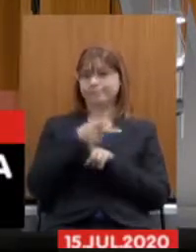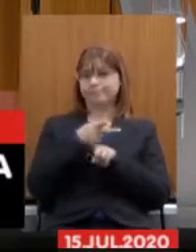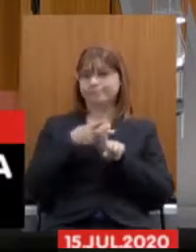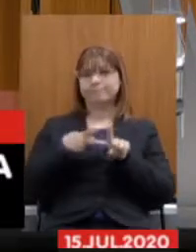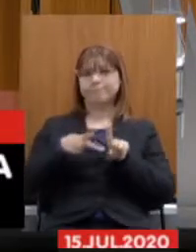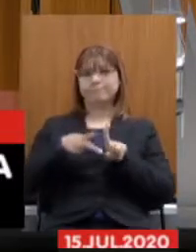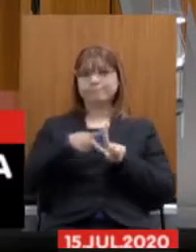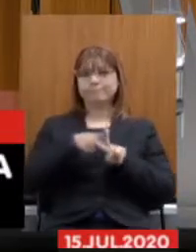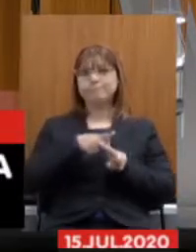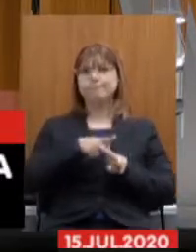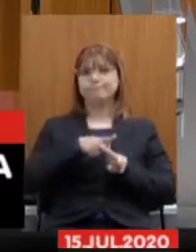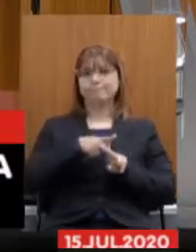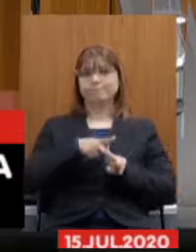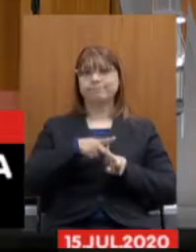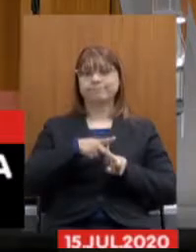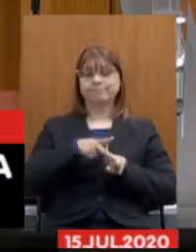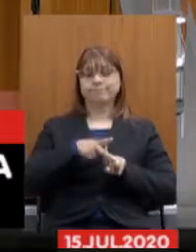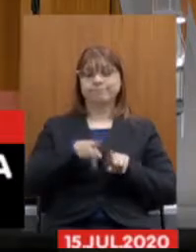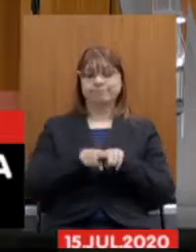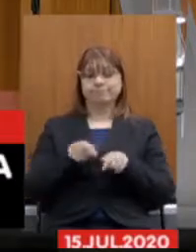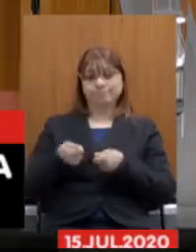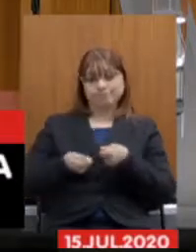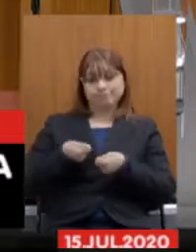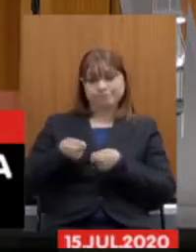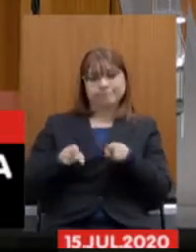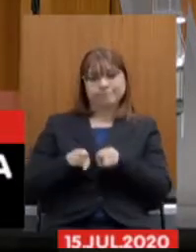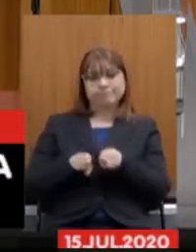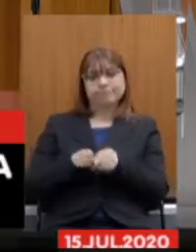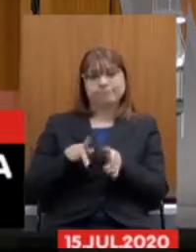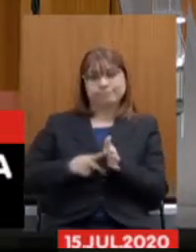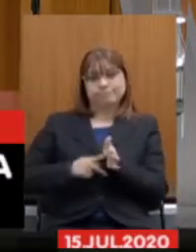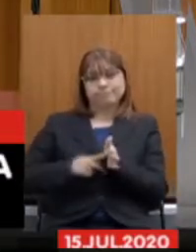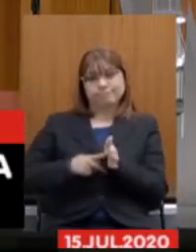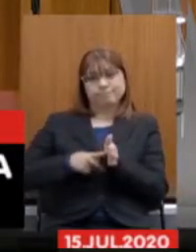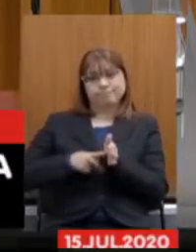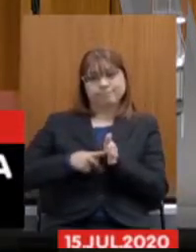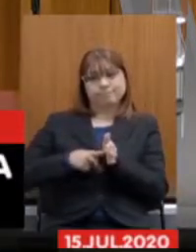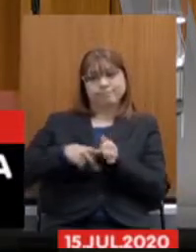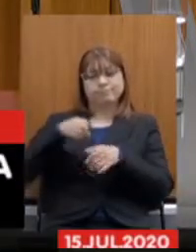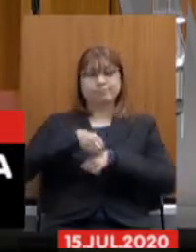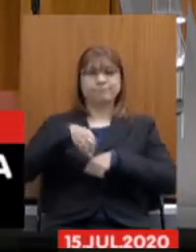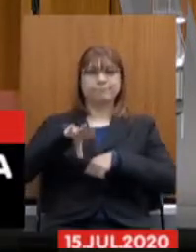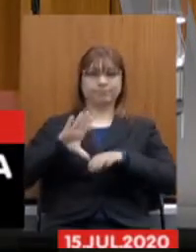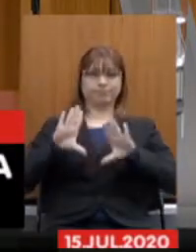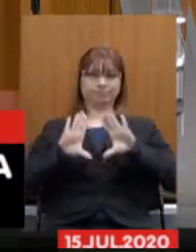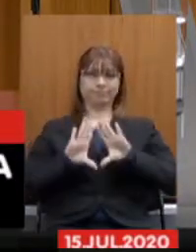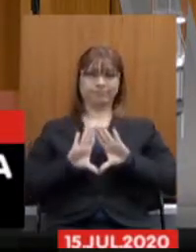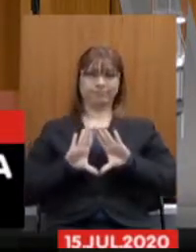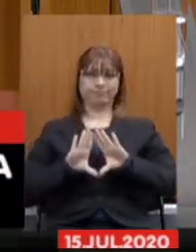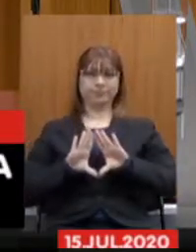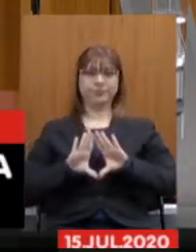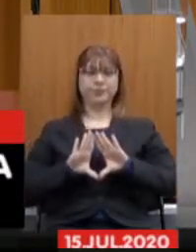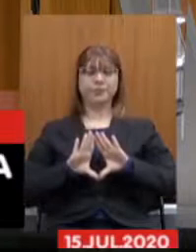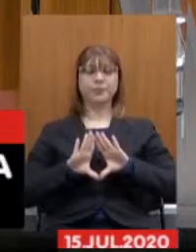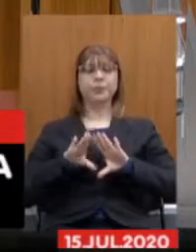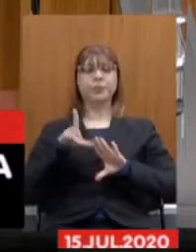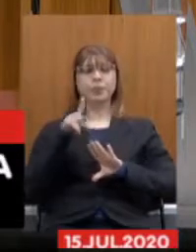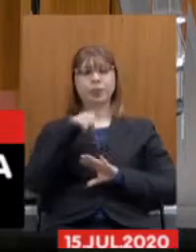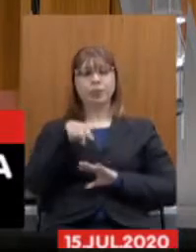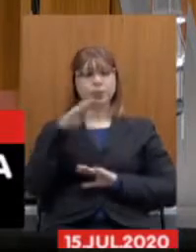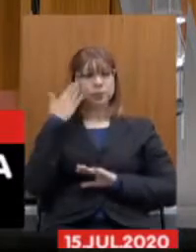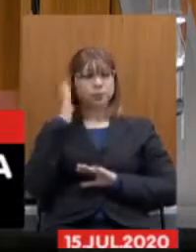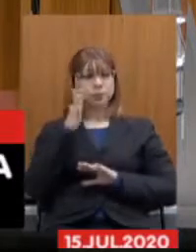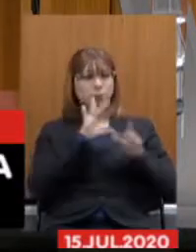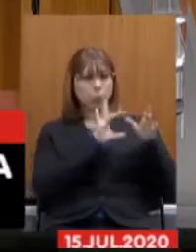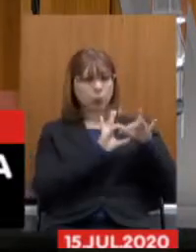previdenciária e administrativa e sindical que foi encaminhada aqui para essa casa só para contextualizar a